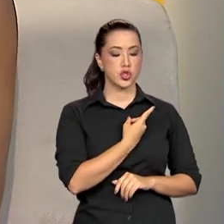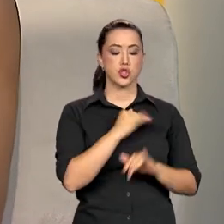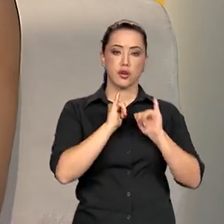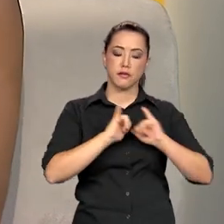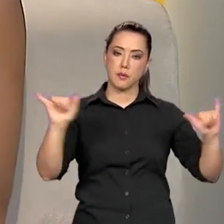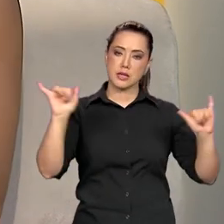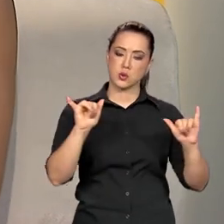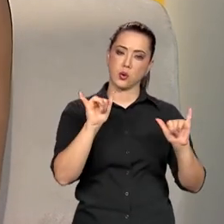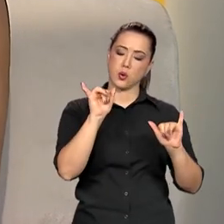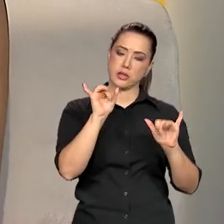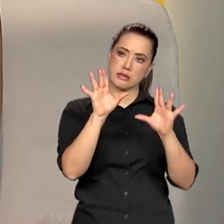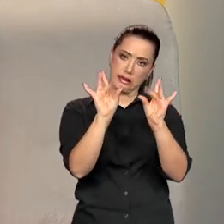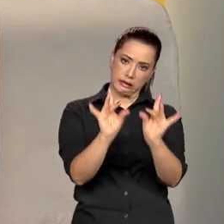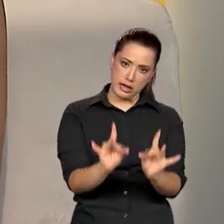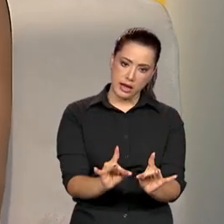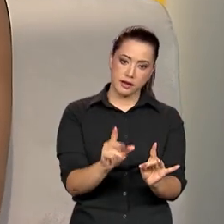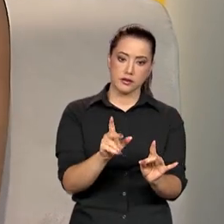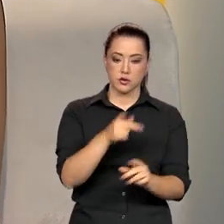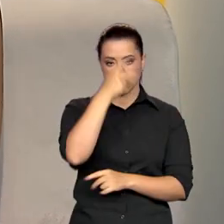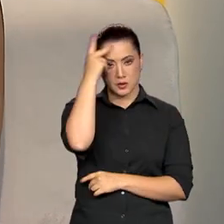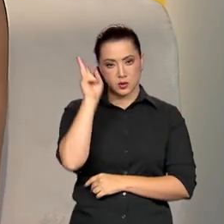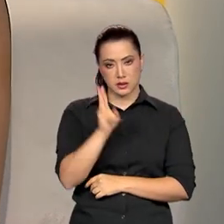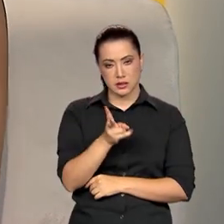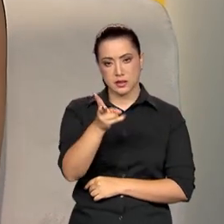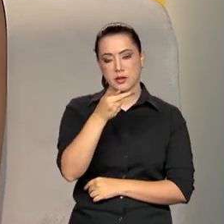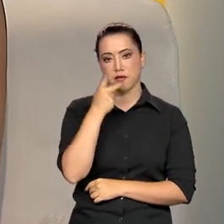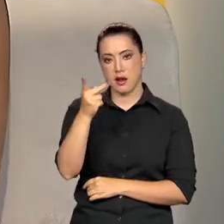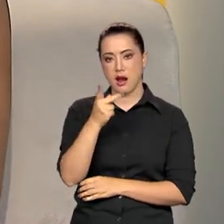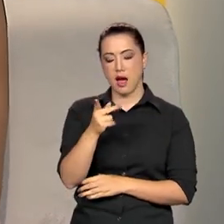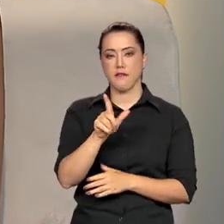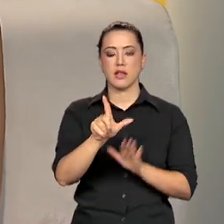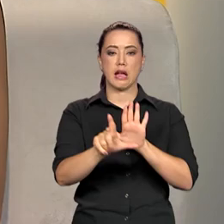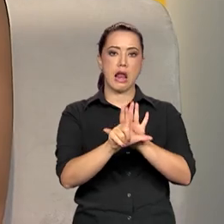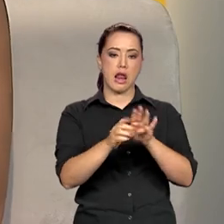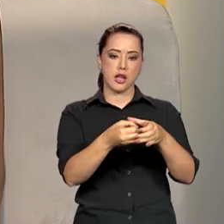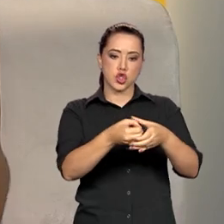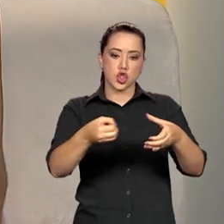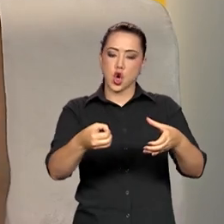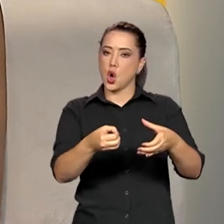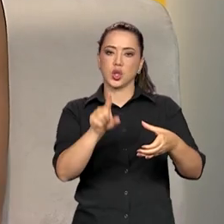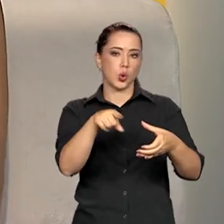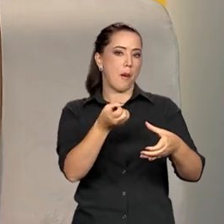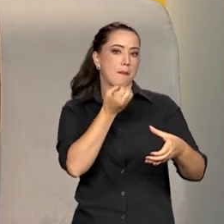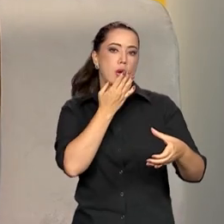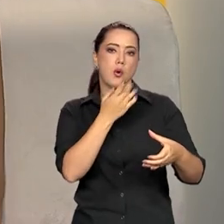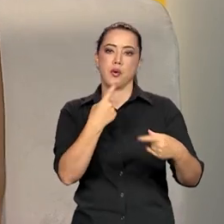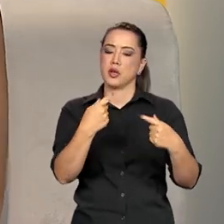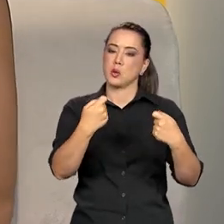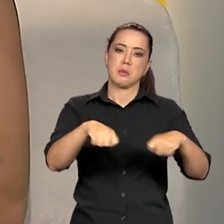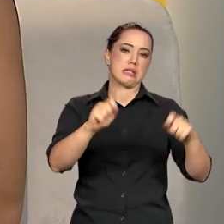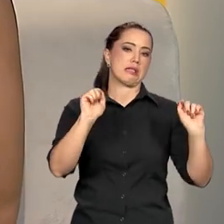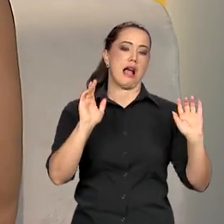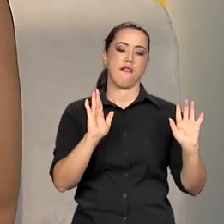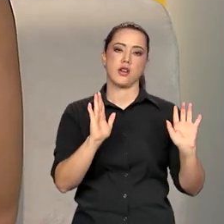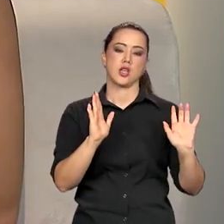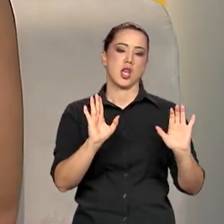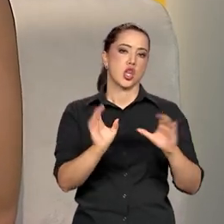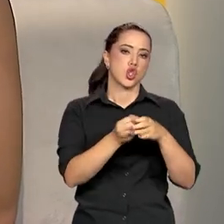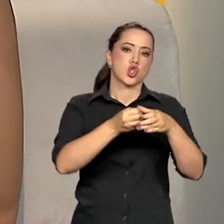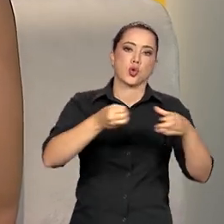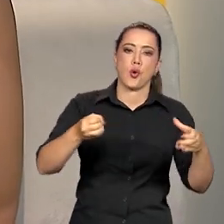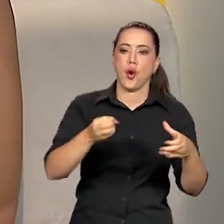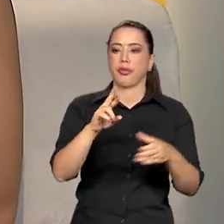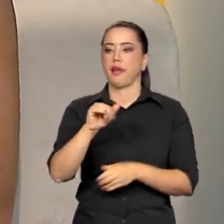específicos onde as pessoas sempre falavam que a lei de cotas não funcionava, né? Que não tinha que ser uma cota racial. A gente tinha ali